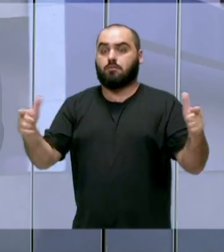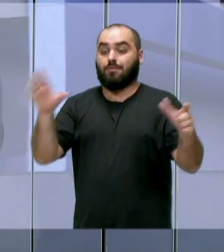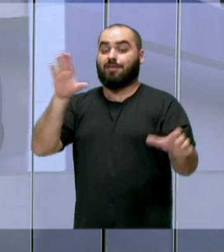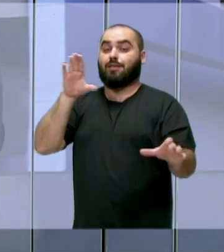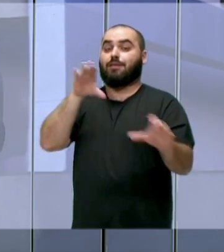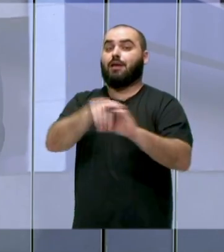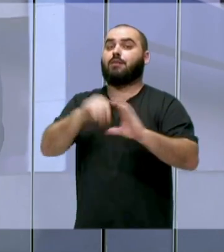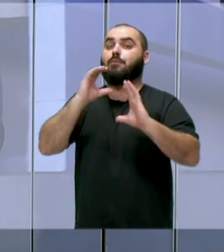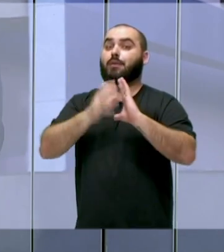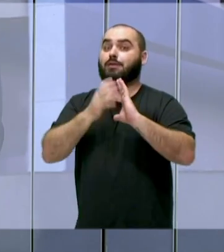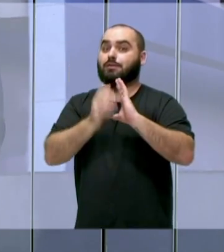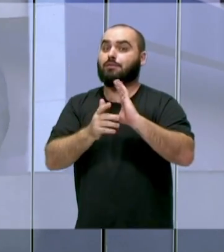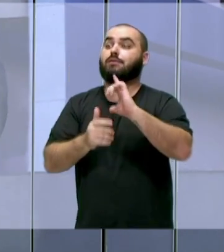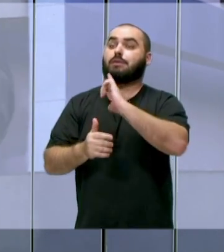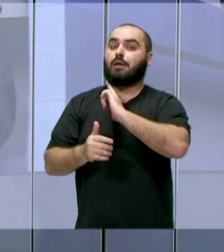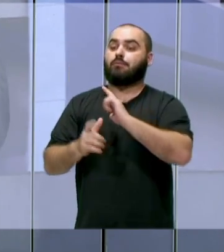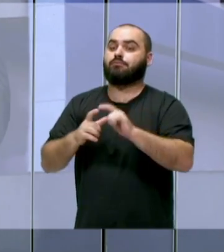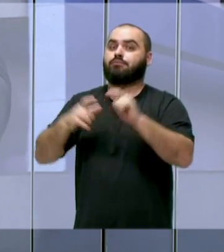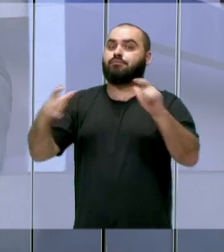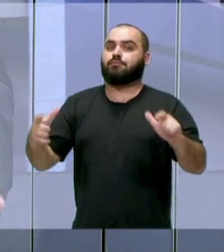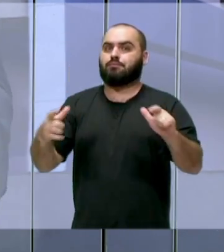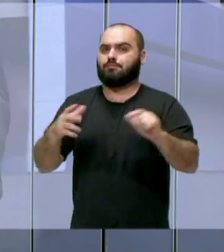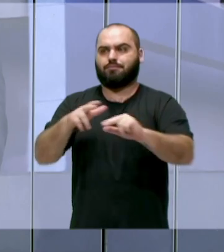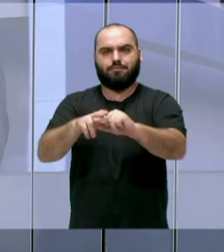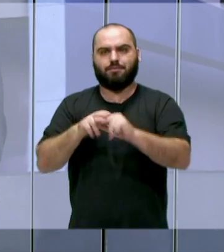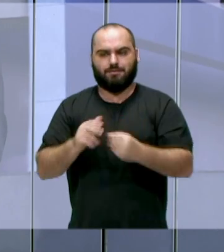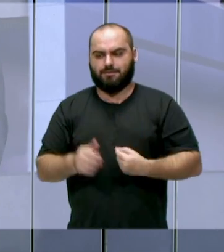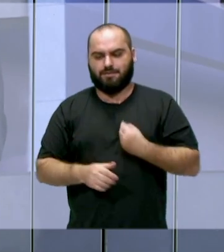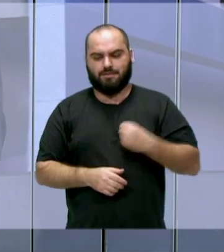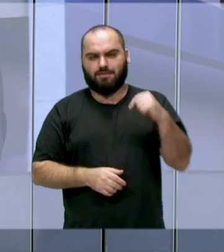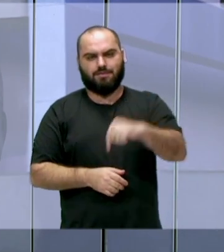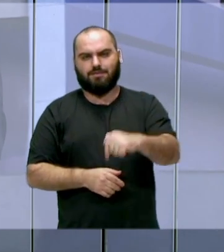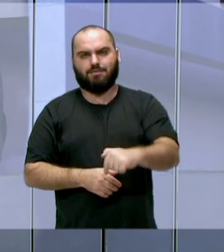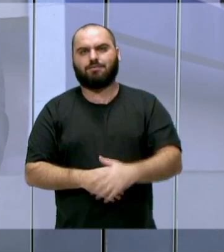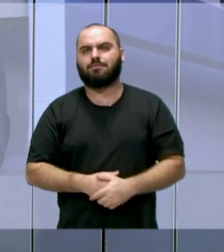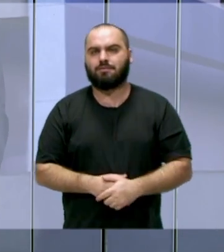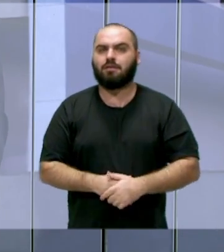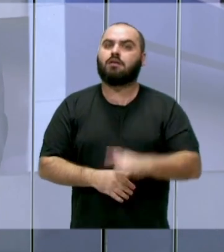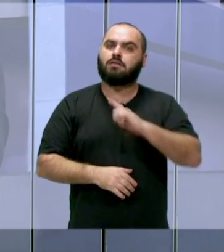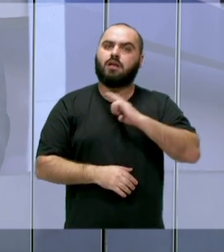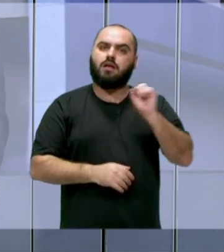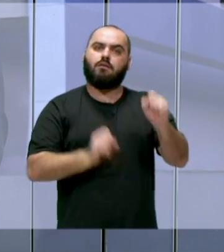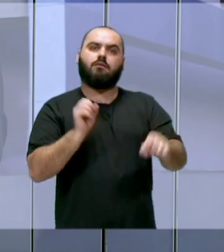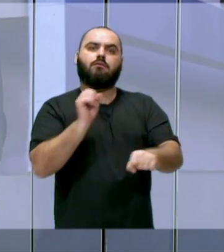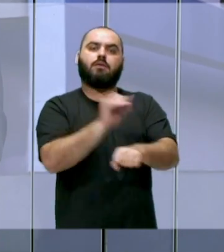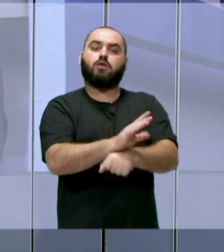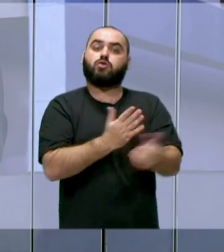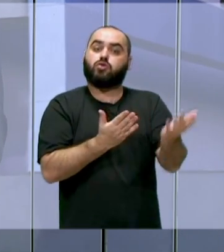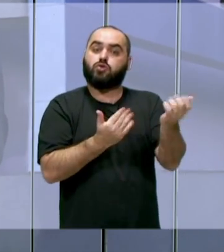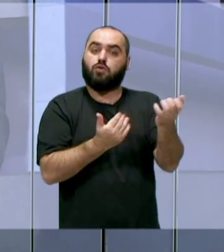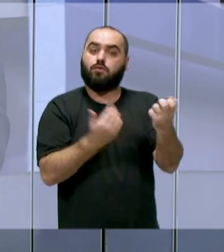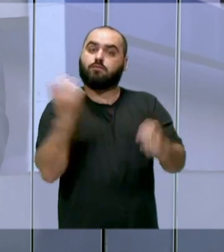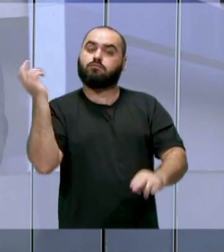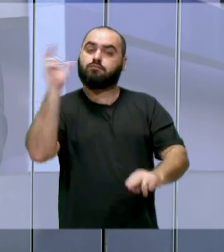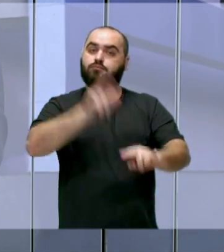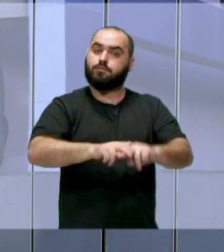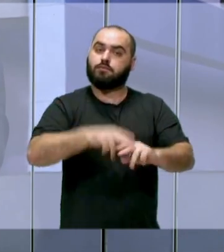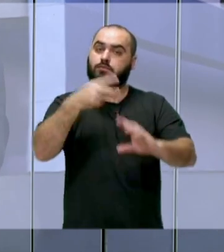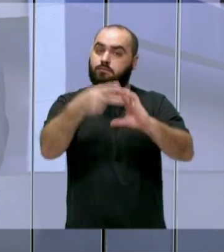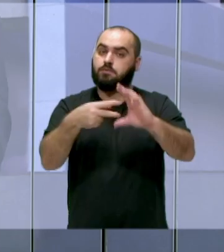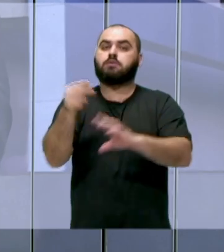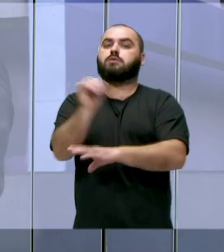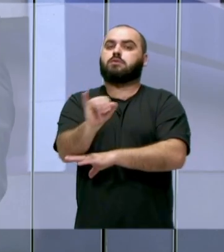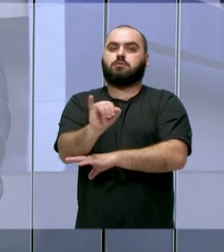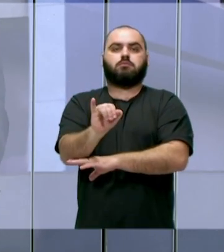do partido a nossa juventude tem espaço, a prova que eu estou aqui, faço parte da juventude, a gente tem uma cadeira, é um jovem do PSDB que está na cadeira da Câmara de Vereadores de